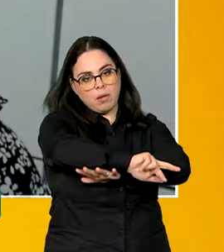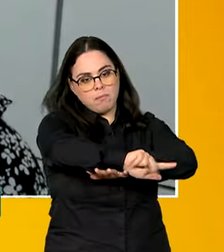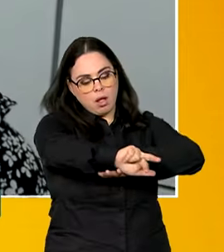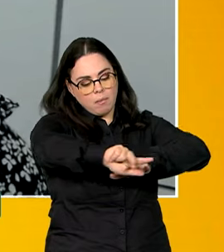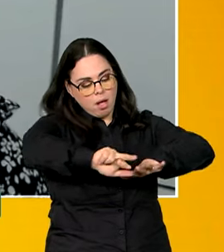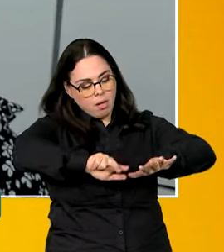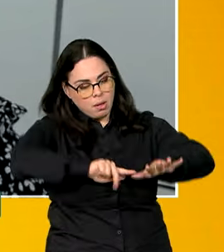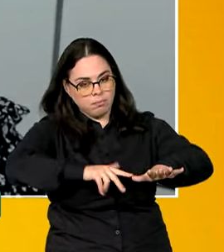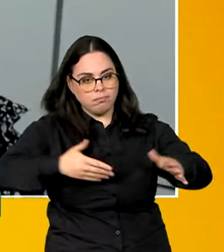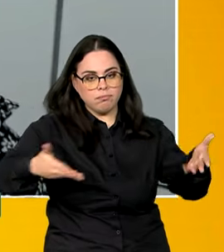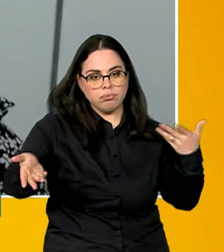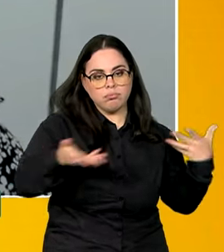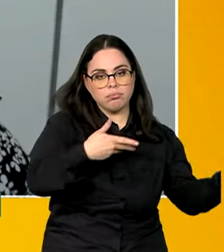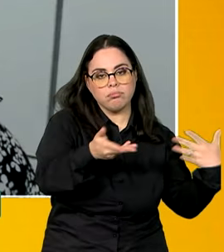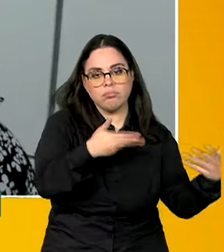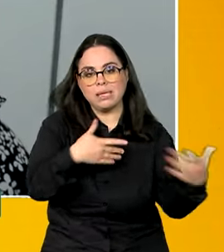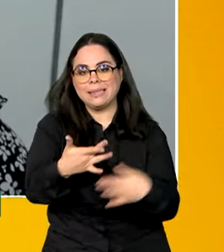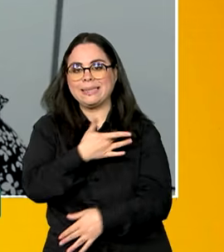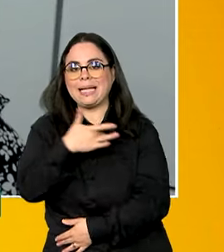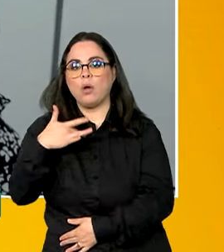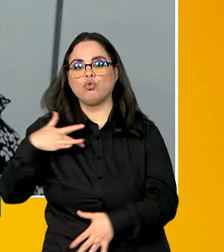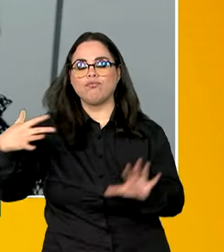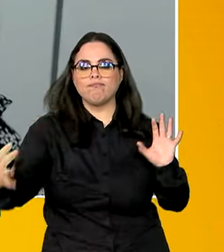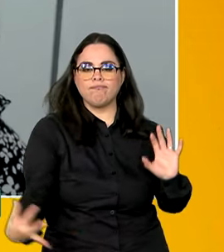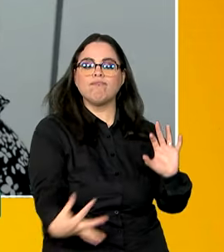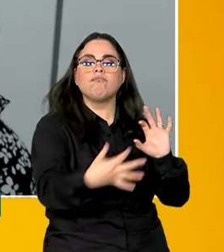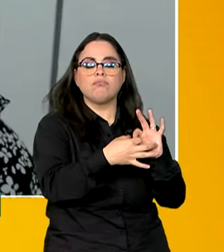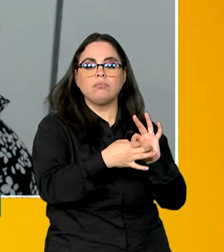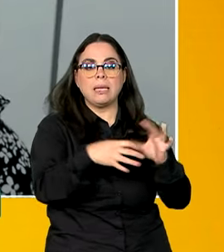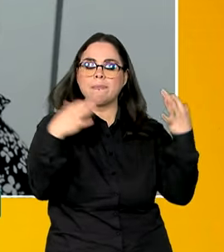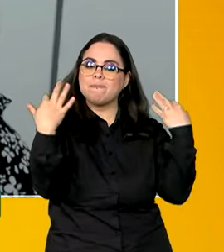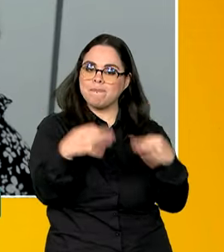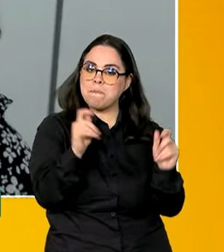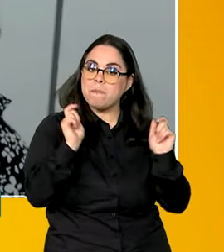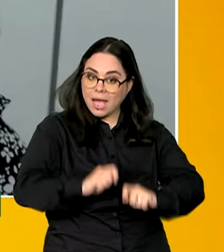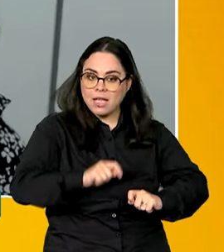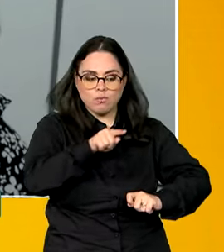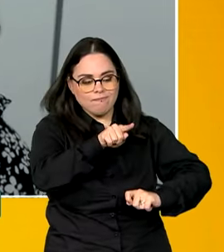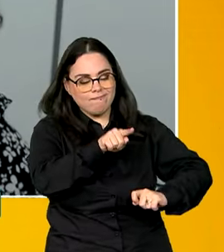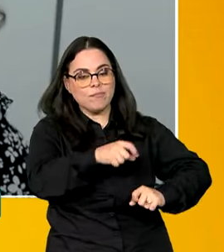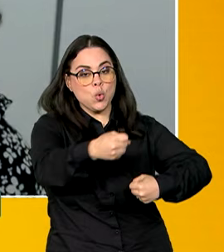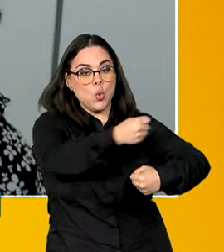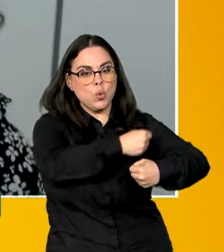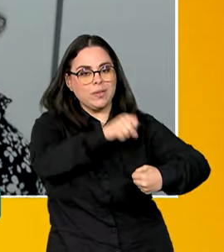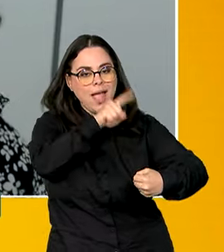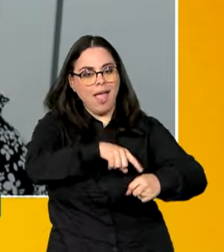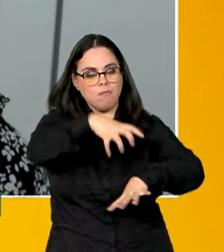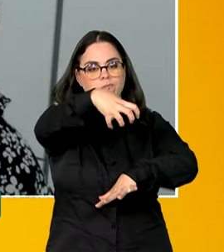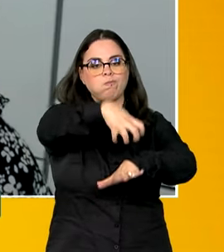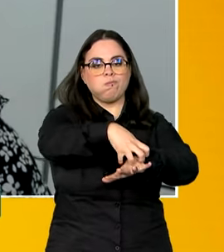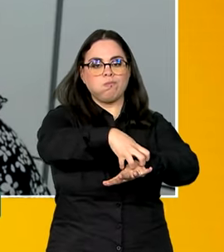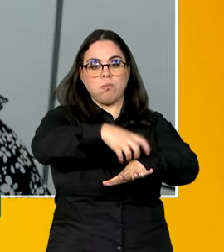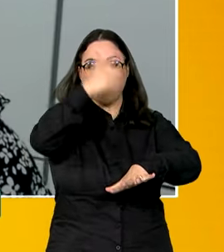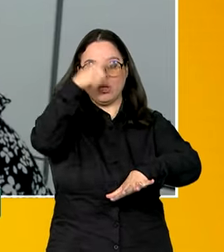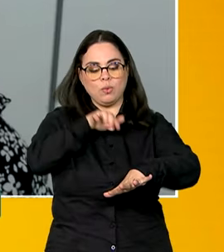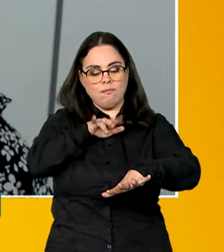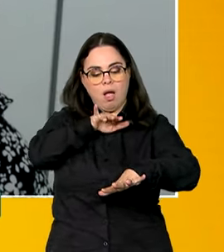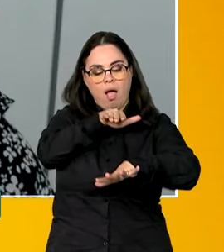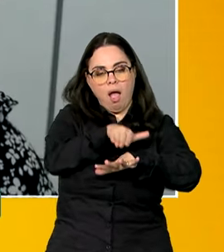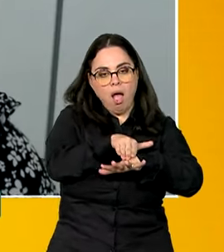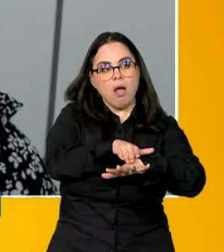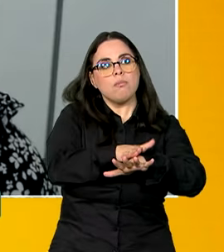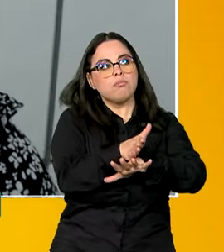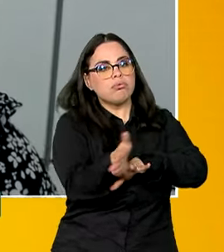inter-relação com as unidades de saúde. Então, de fato, essas cozinhas, elas são esse polo articulador, né?